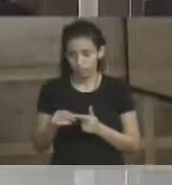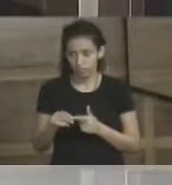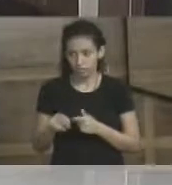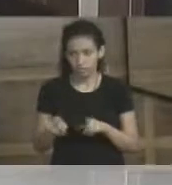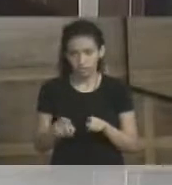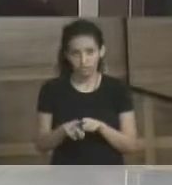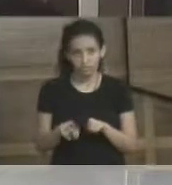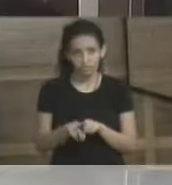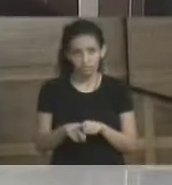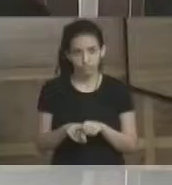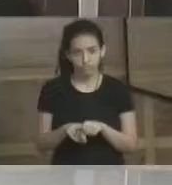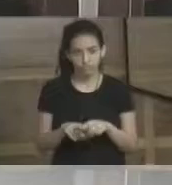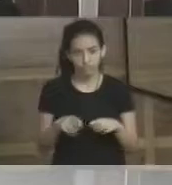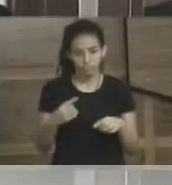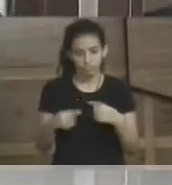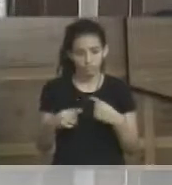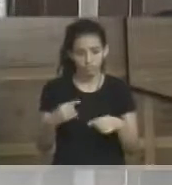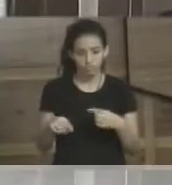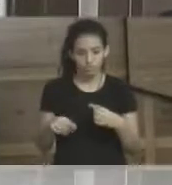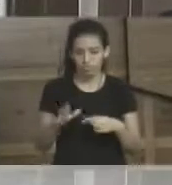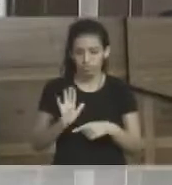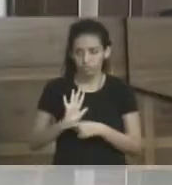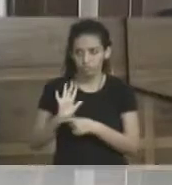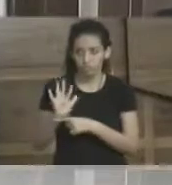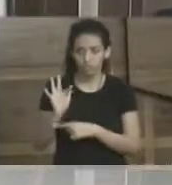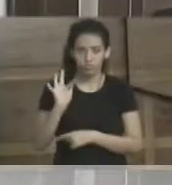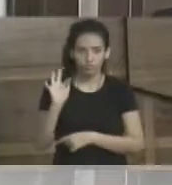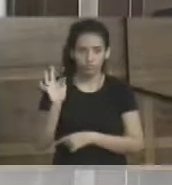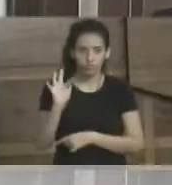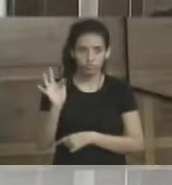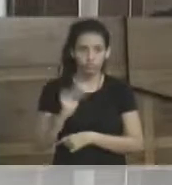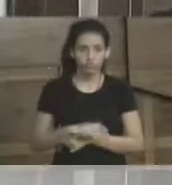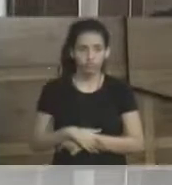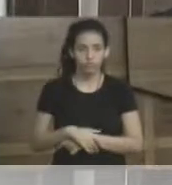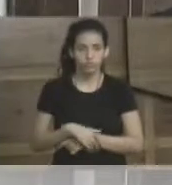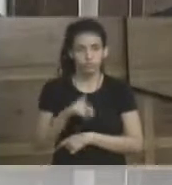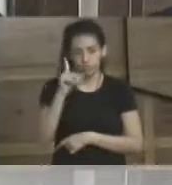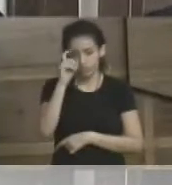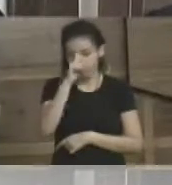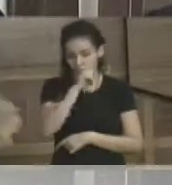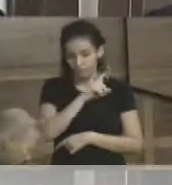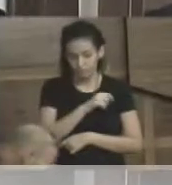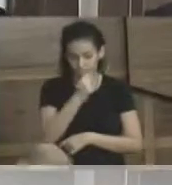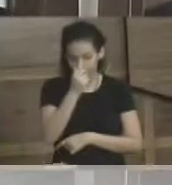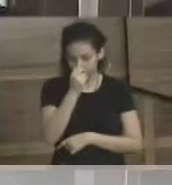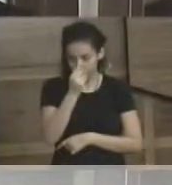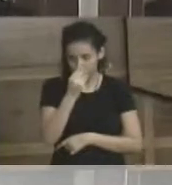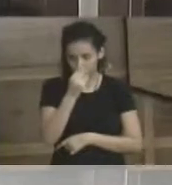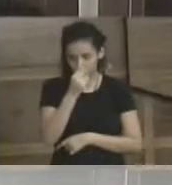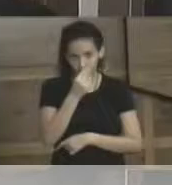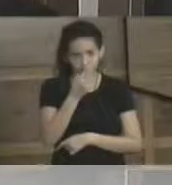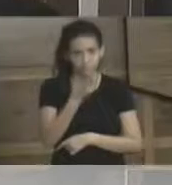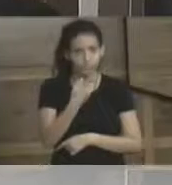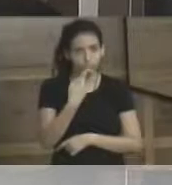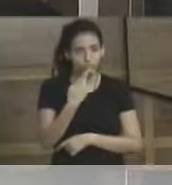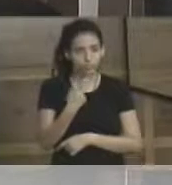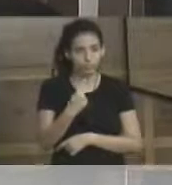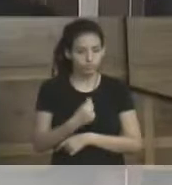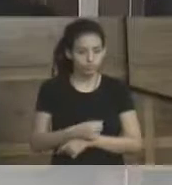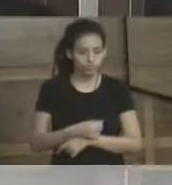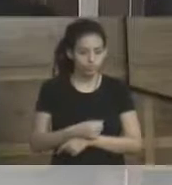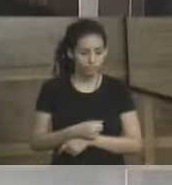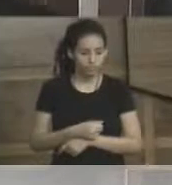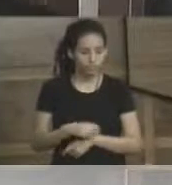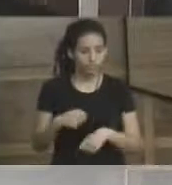questão a ser discutida é a questão do auxílio universitário. É uma situação dura, duríssima. O senhor falou sobre, desde o ano